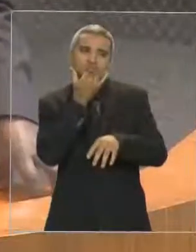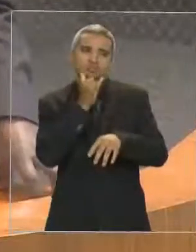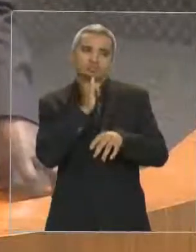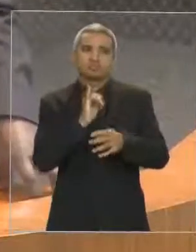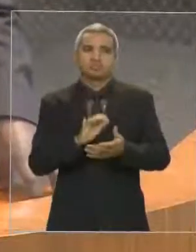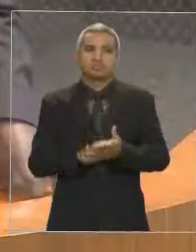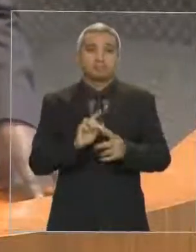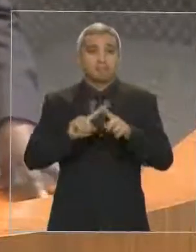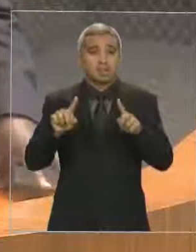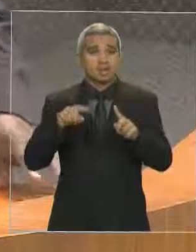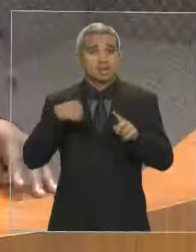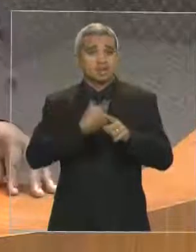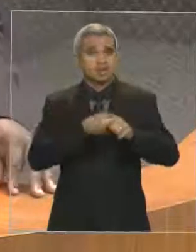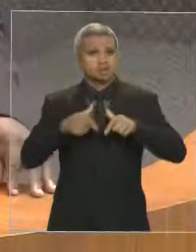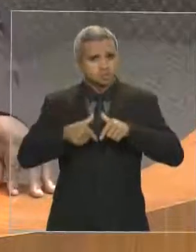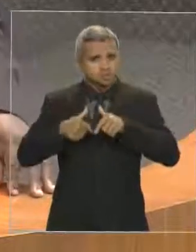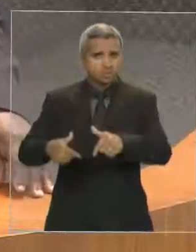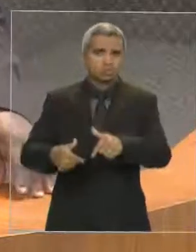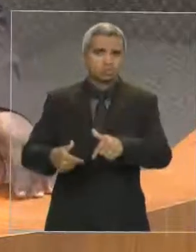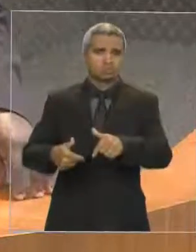luta foi travada.